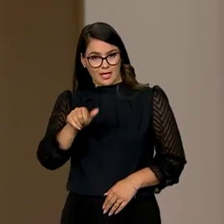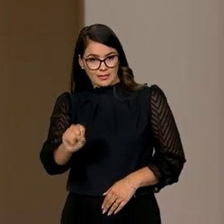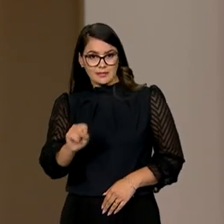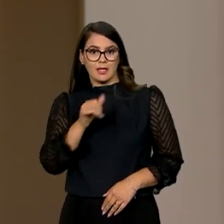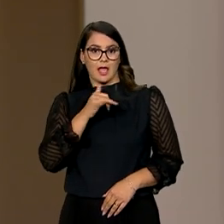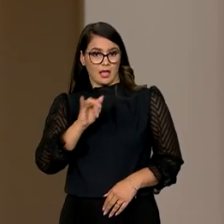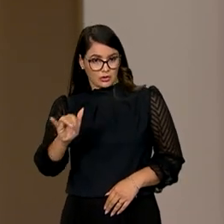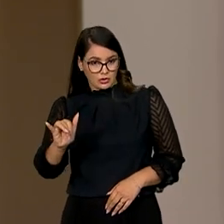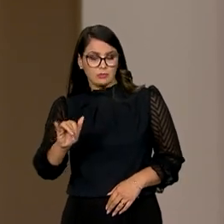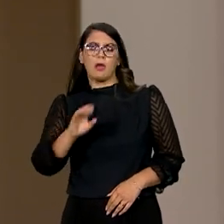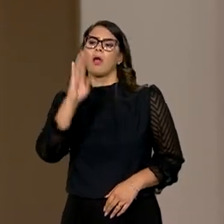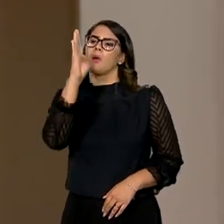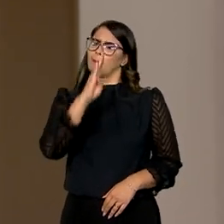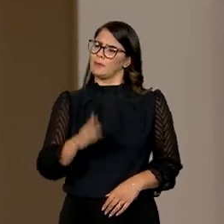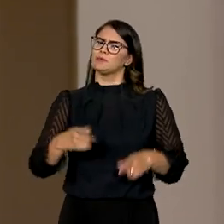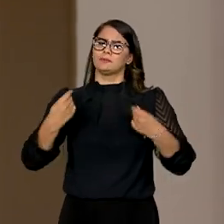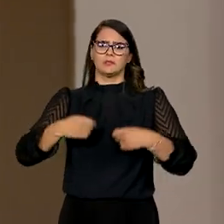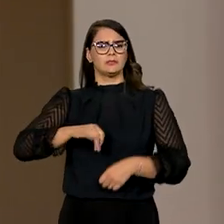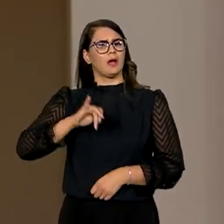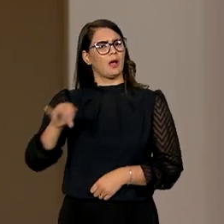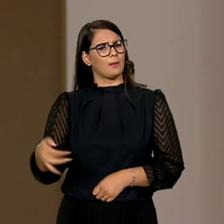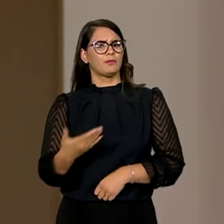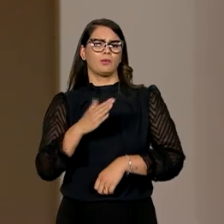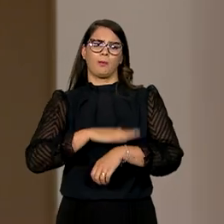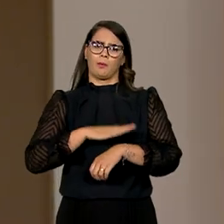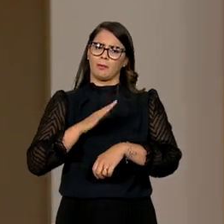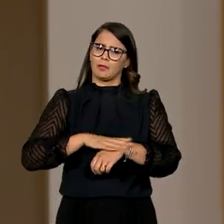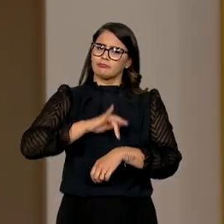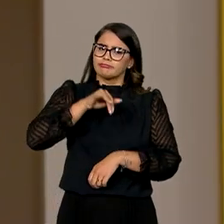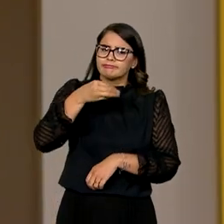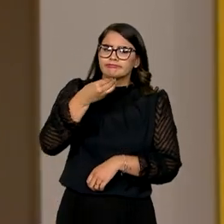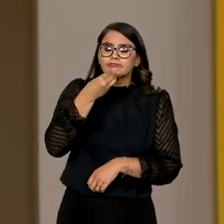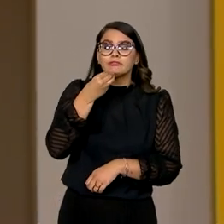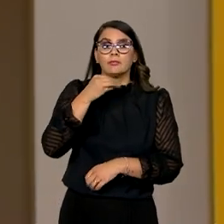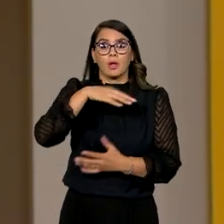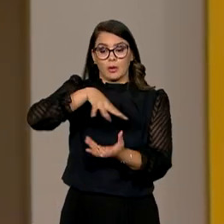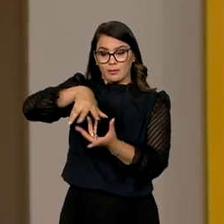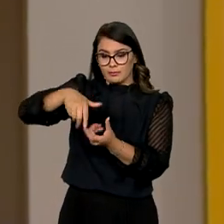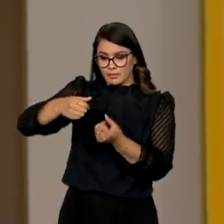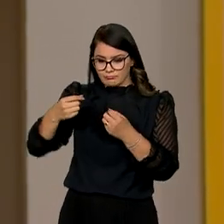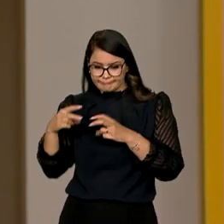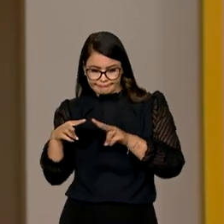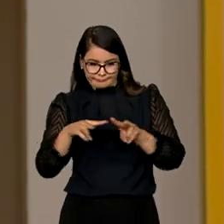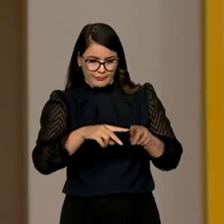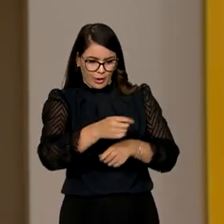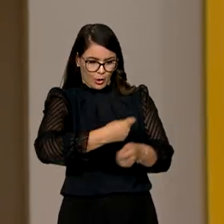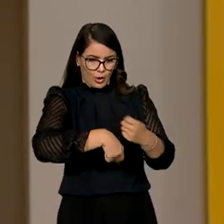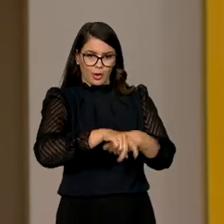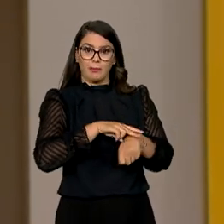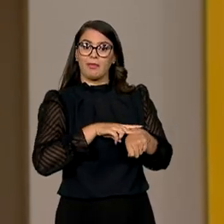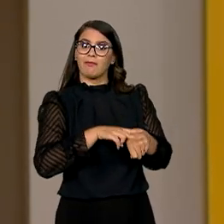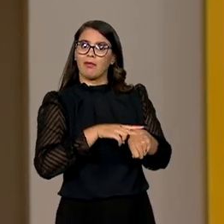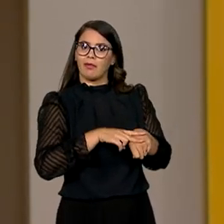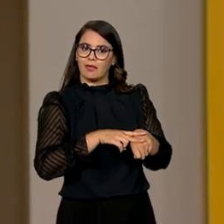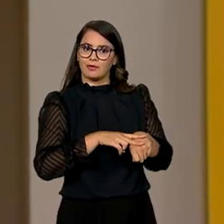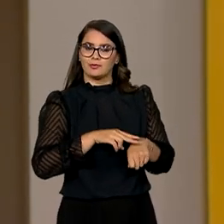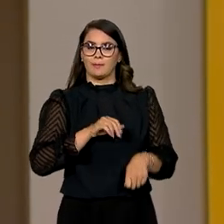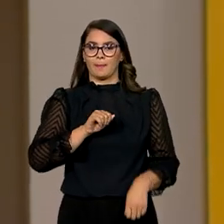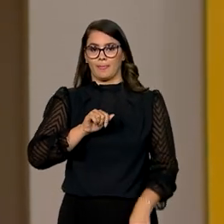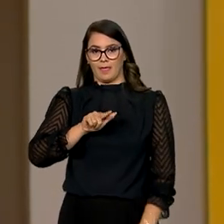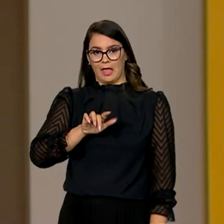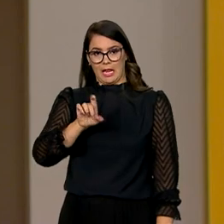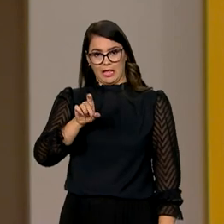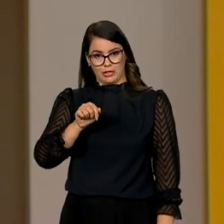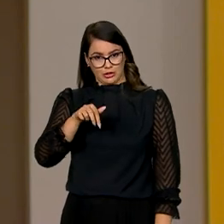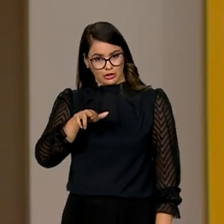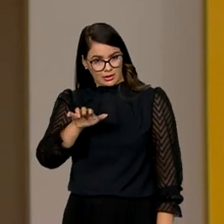deve aproveitar a janela de oportunidade nesse momento em que o planeta se volta para a economia verde. Segundo o Alexandre Silveira,